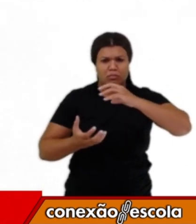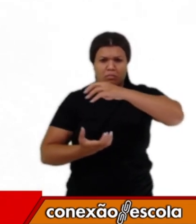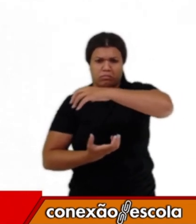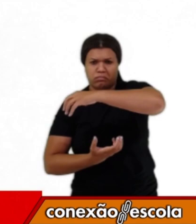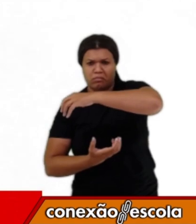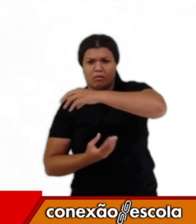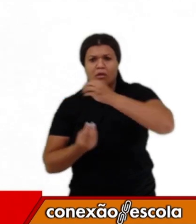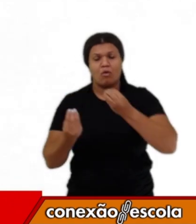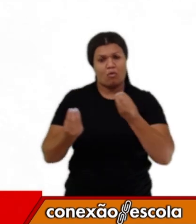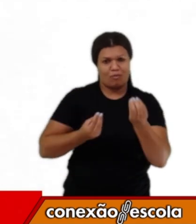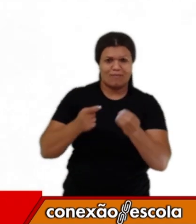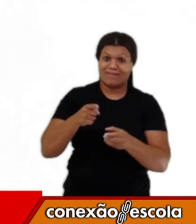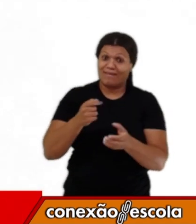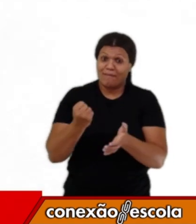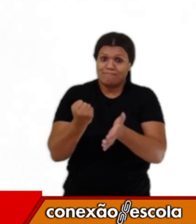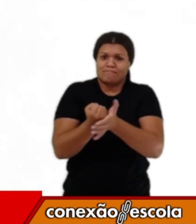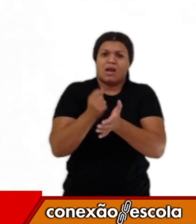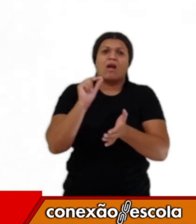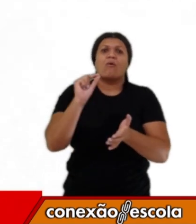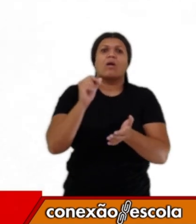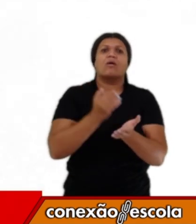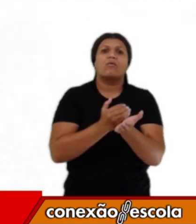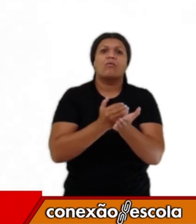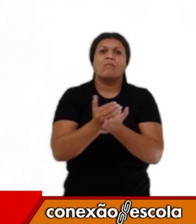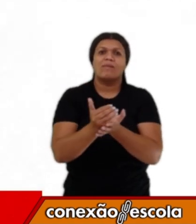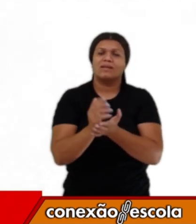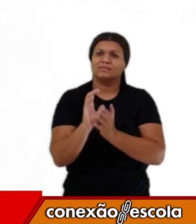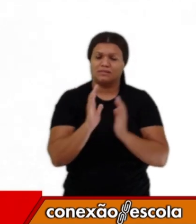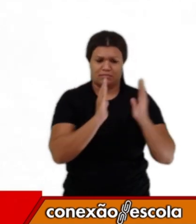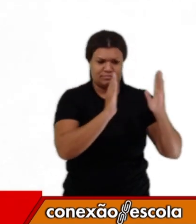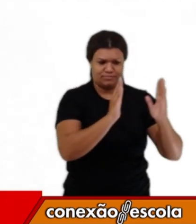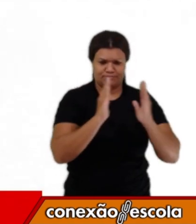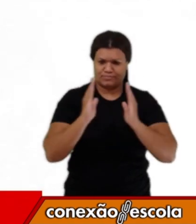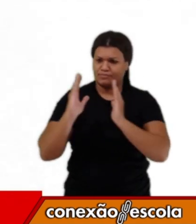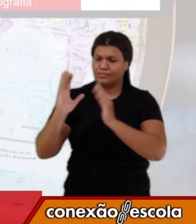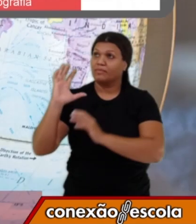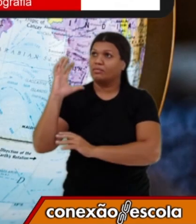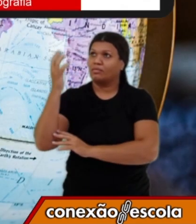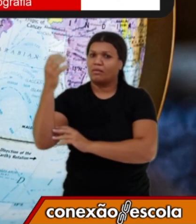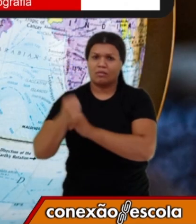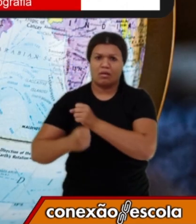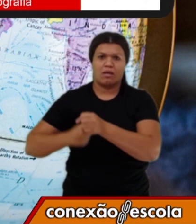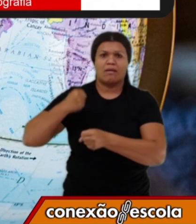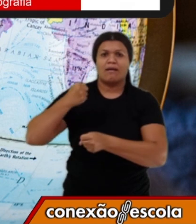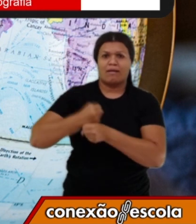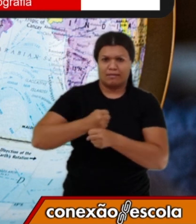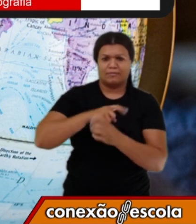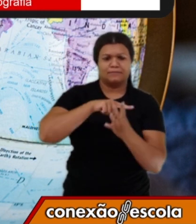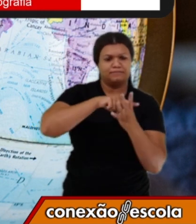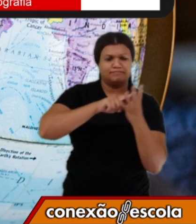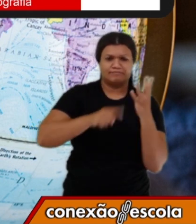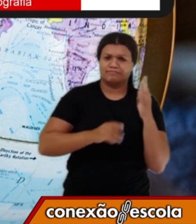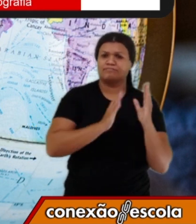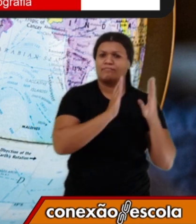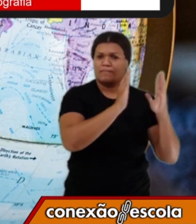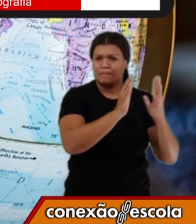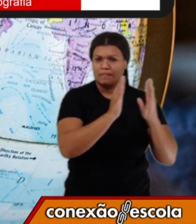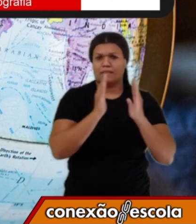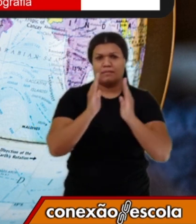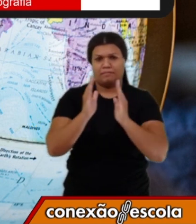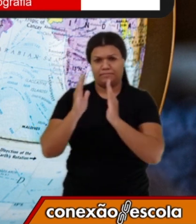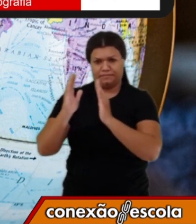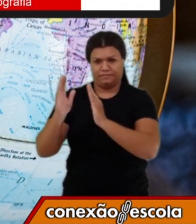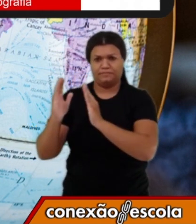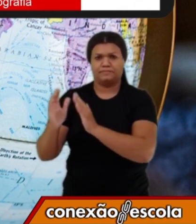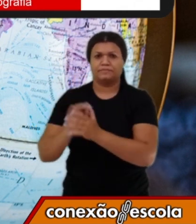estações do ano. E essas estações do ano, elas vão se opor de acordo com cada hemisfério.